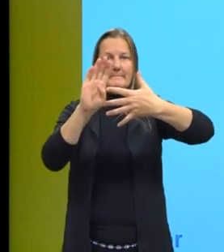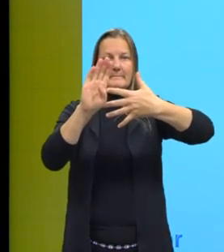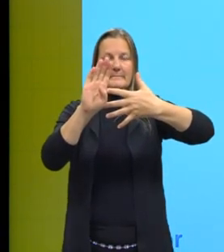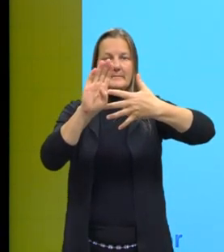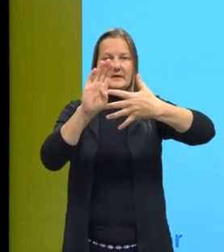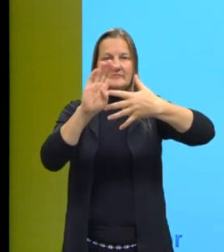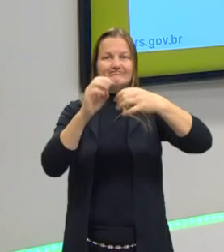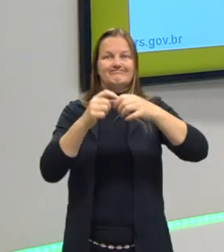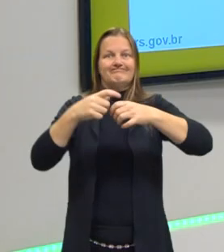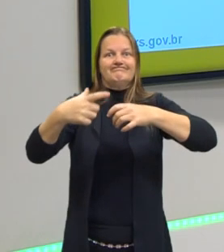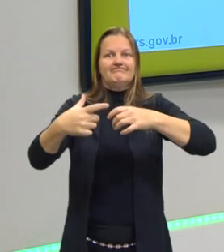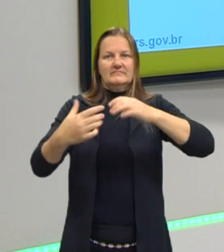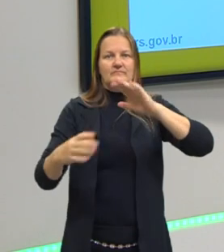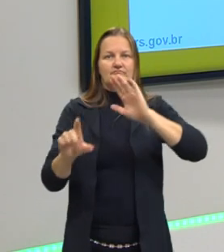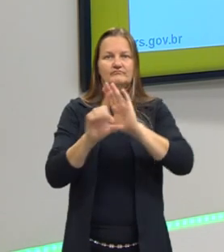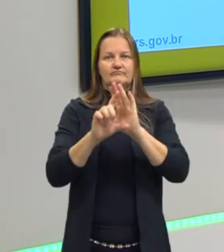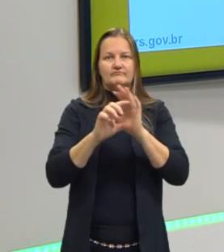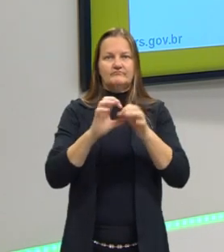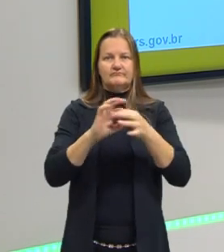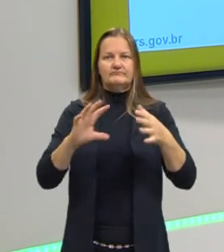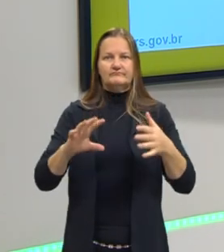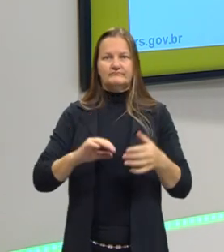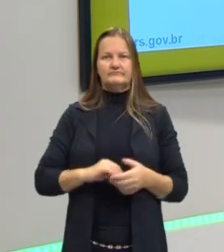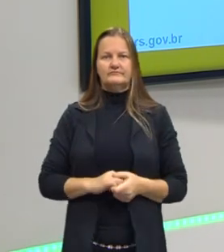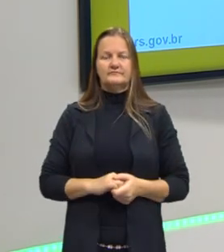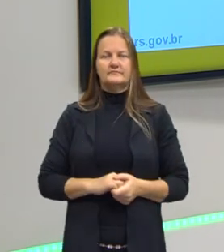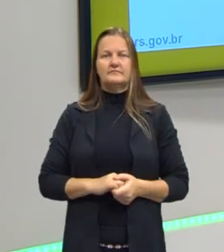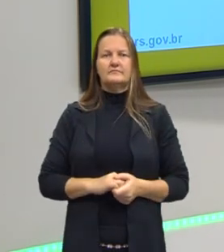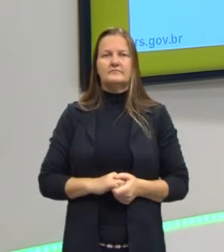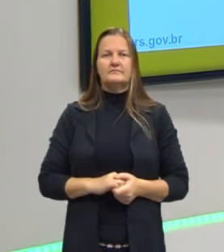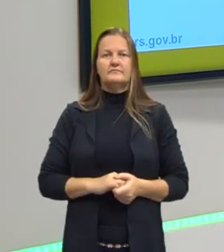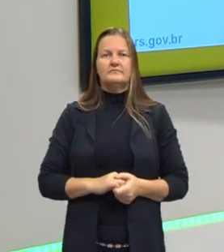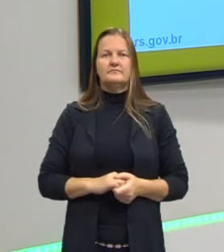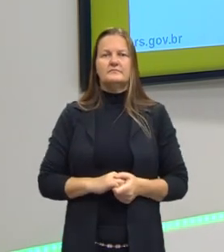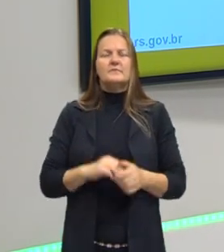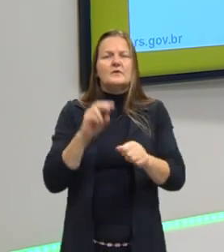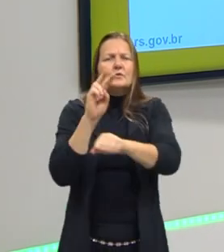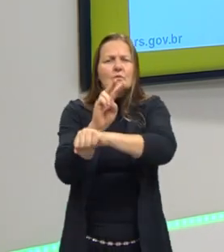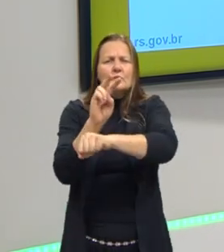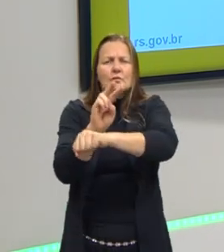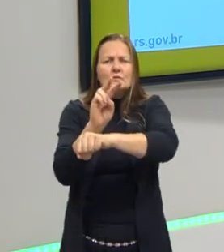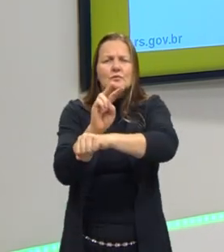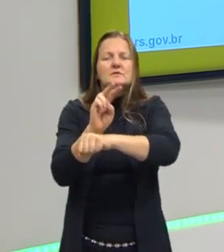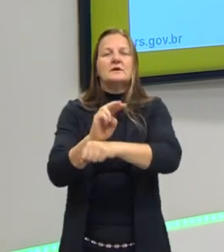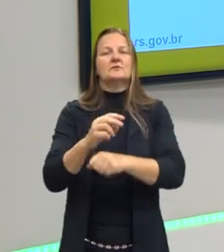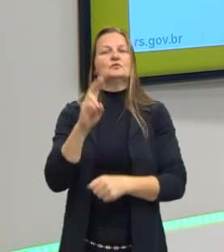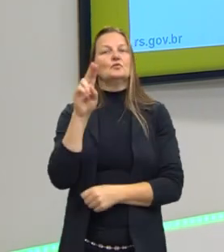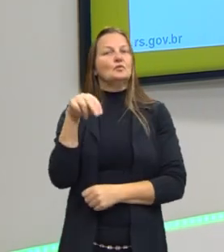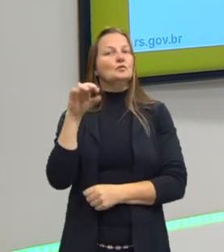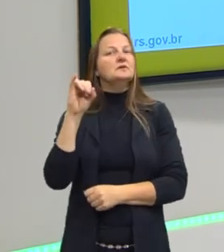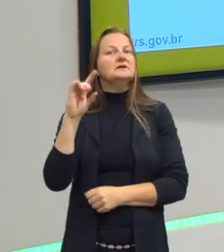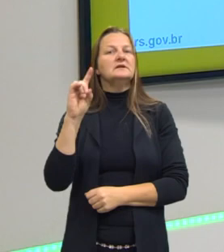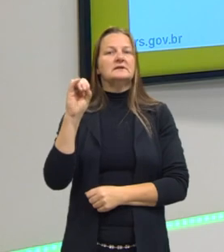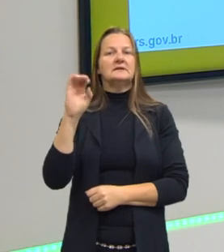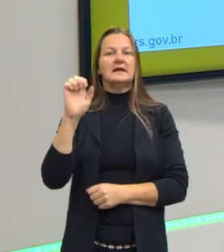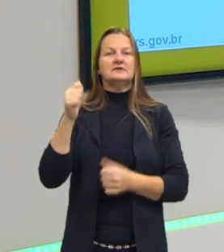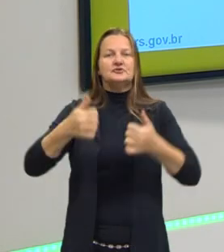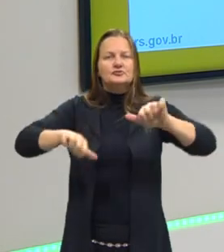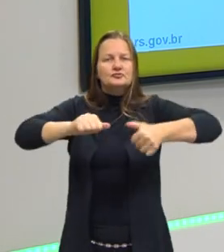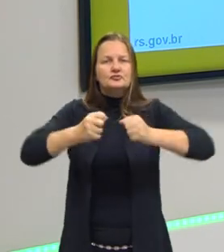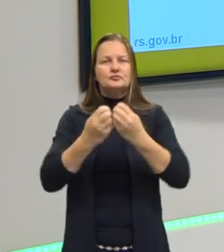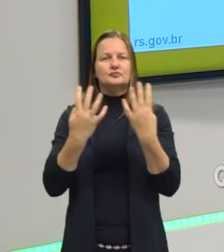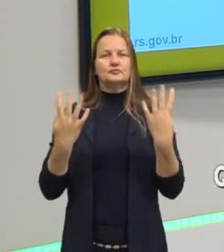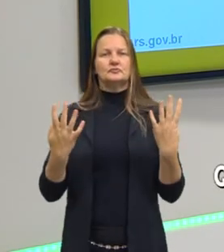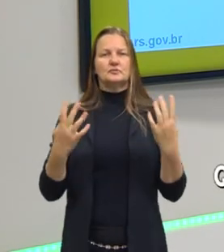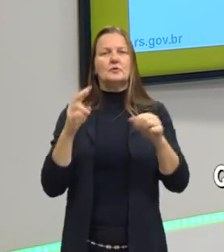legislação. Certo? Então, é questão de cuidado com as unidades, de estequiometria, a gente